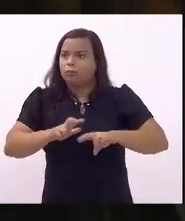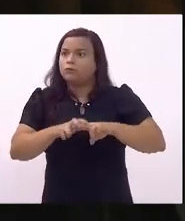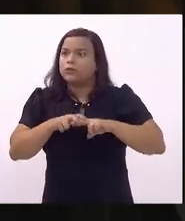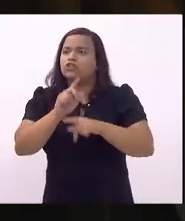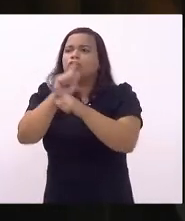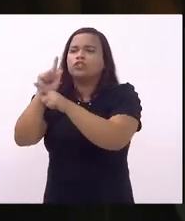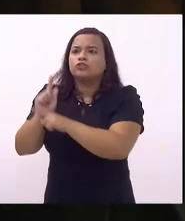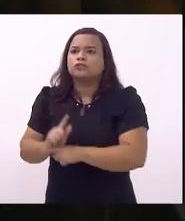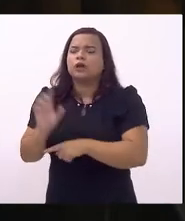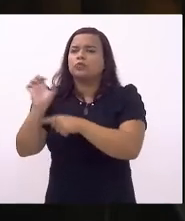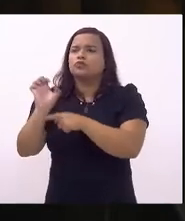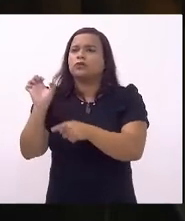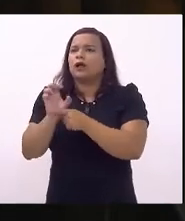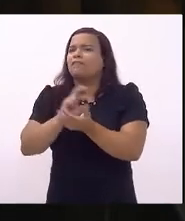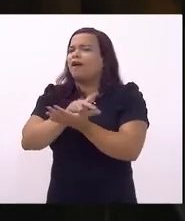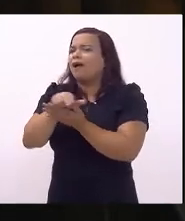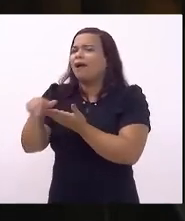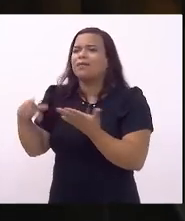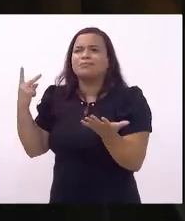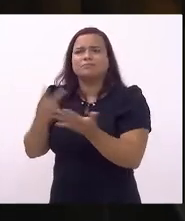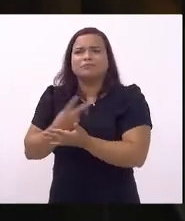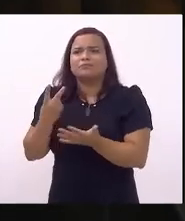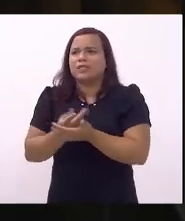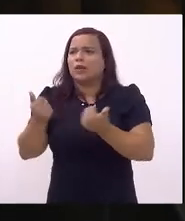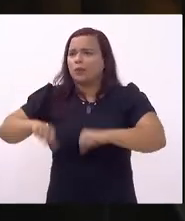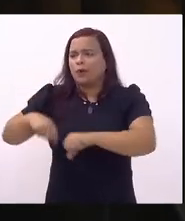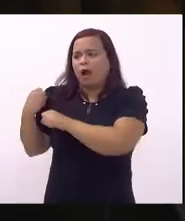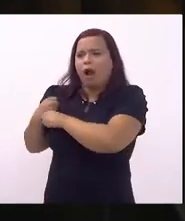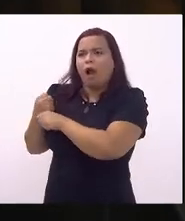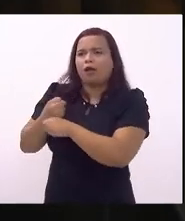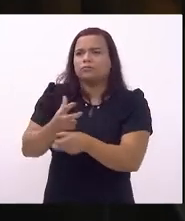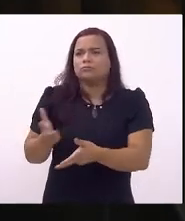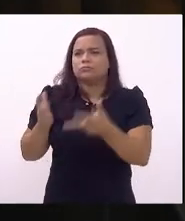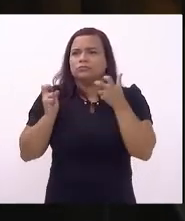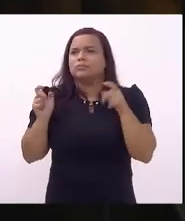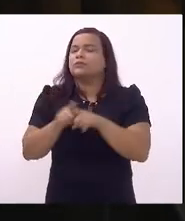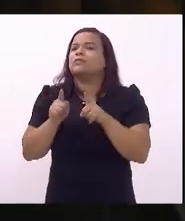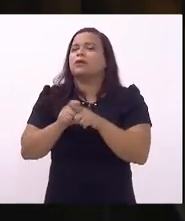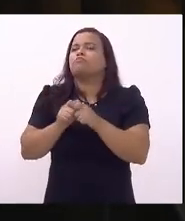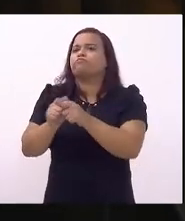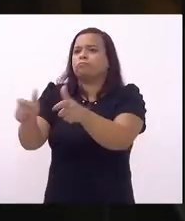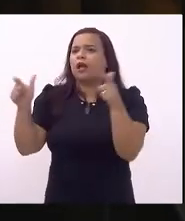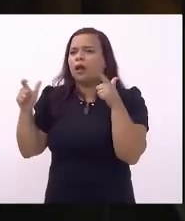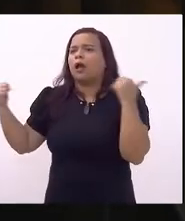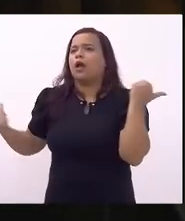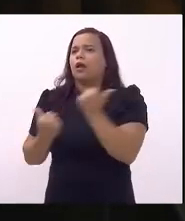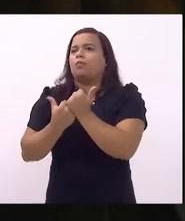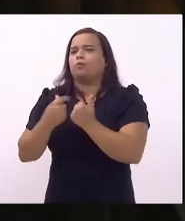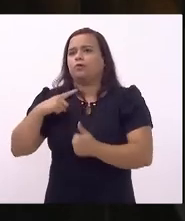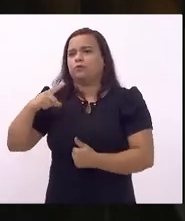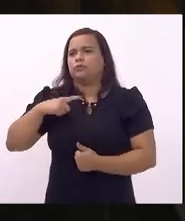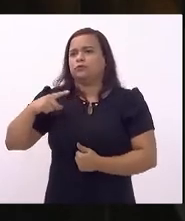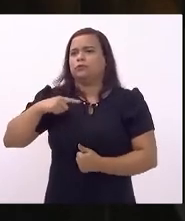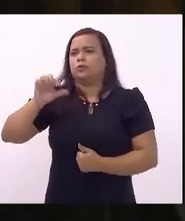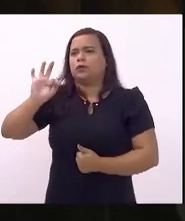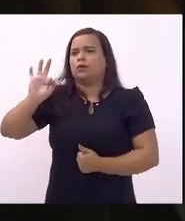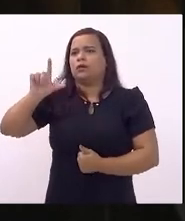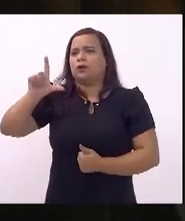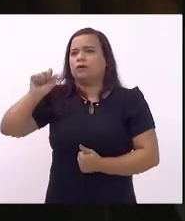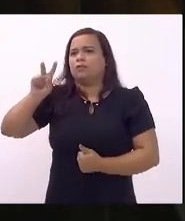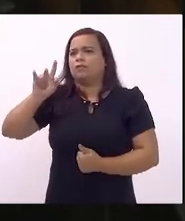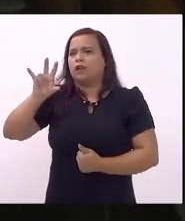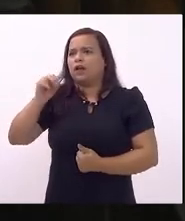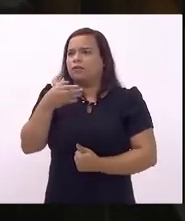gestões estaduais que se sucederam nos últimos anos e boa parte delas apoiada por Flávio Bolsonaro quando era deputado estadual aqui